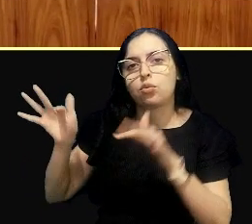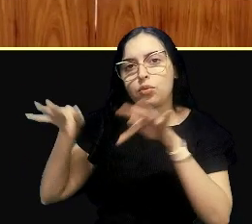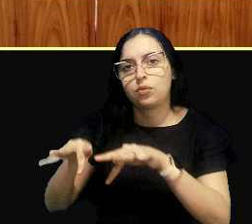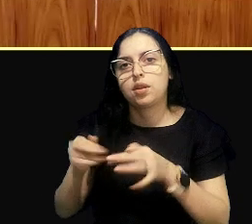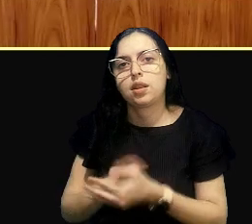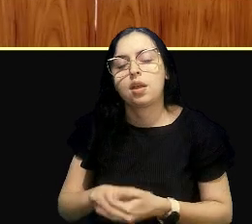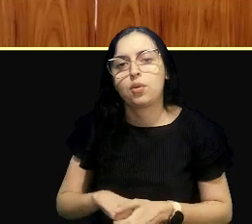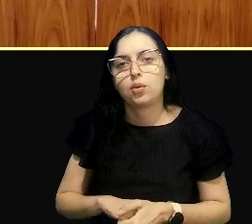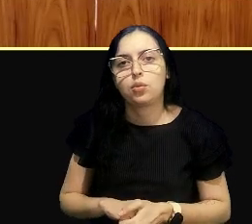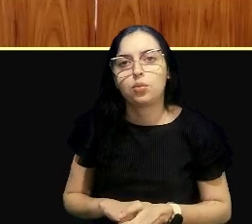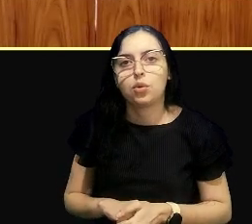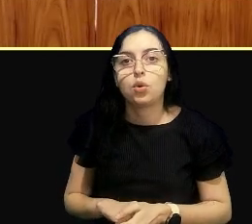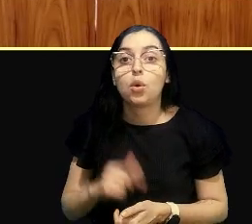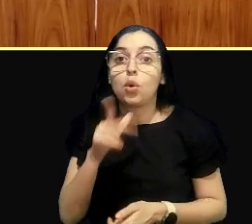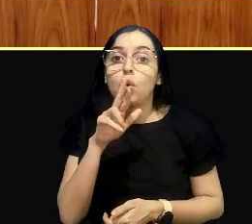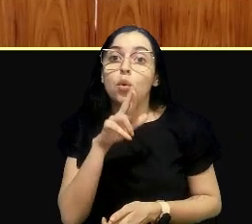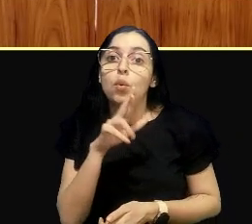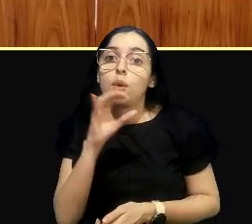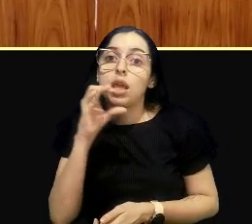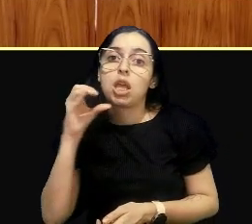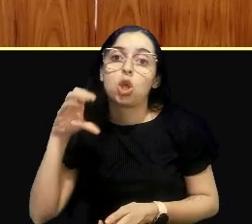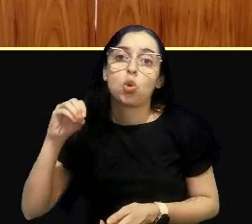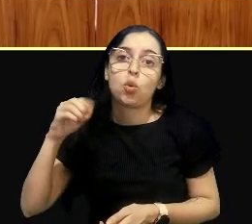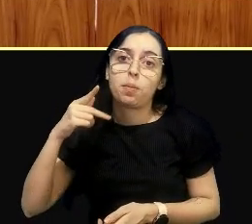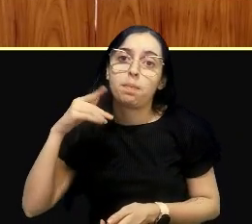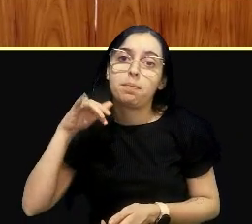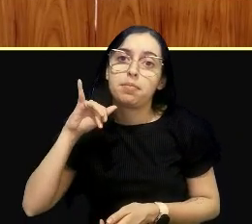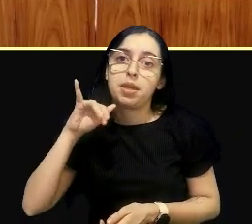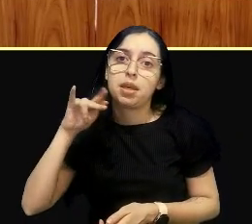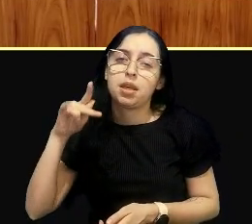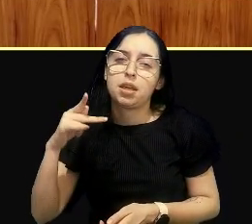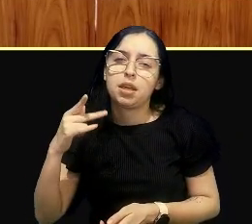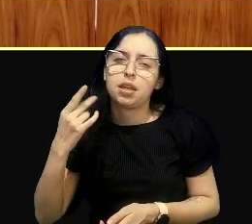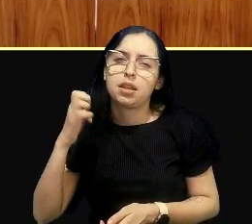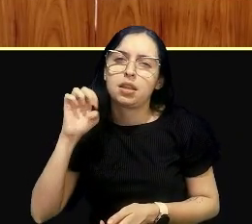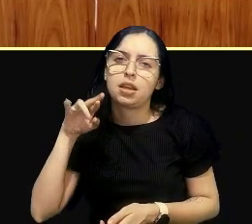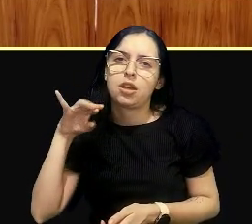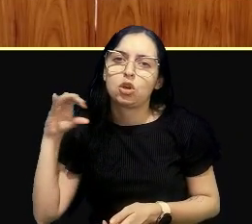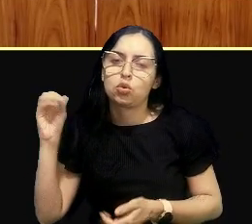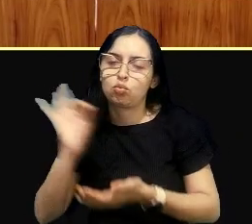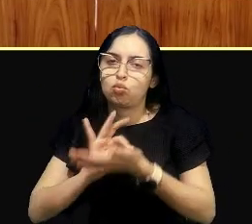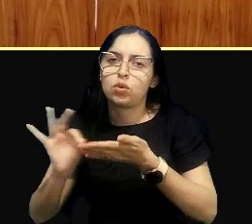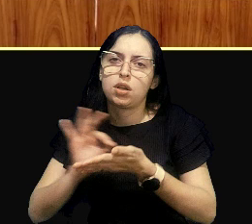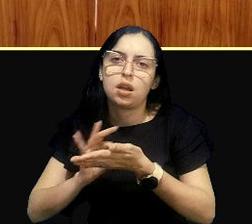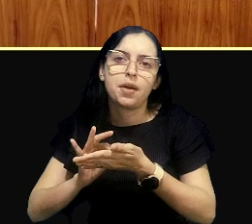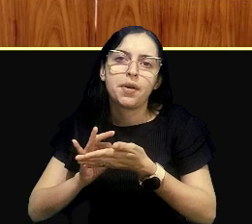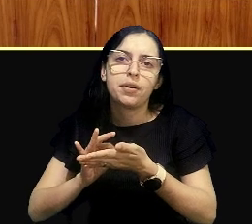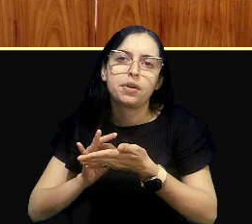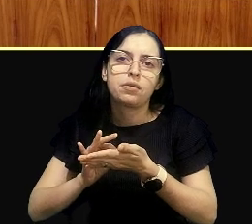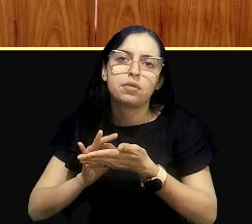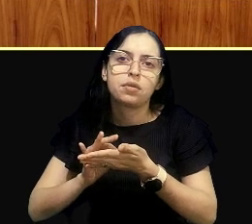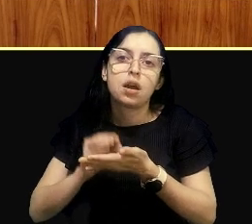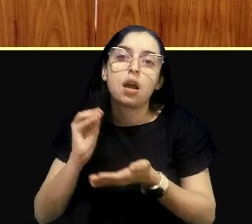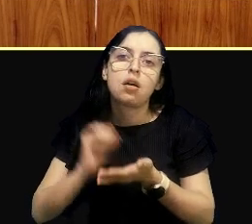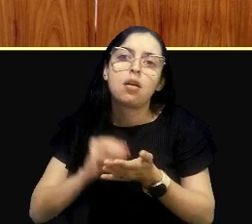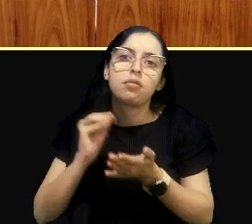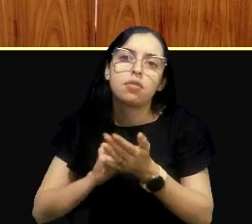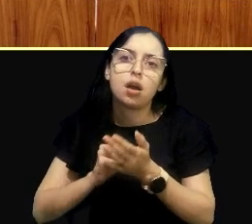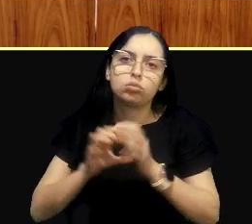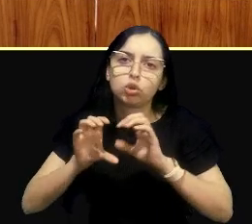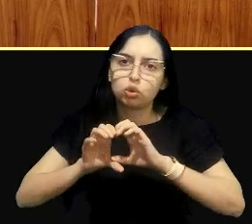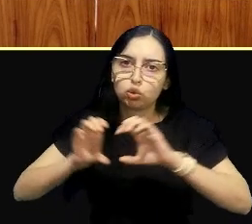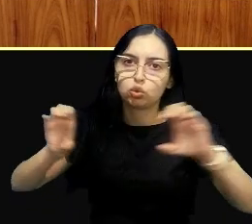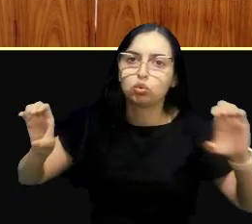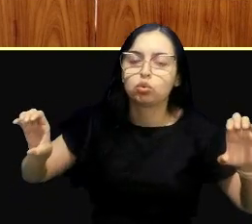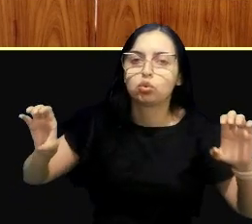da questão do Rio Pinheiros, mas, é, eu tinha anotado aqui essa questão da, da falta de saneamento